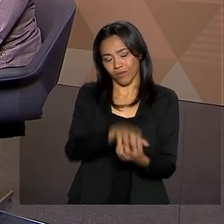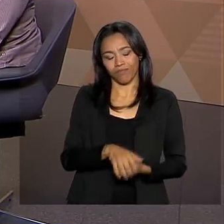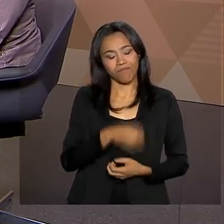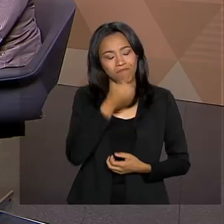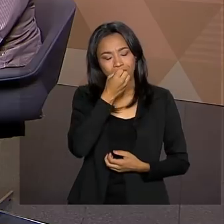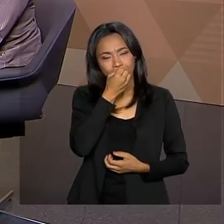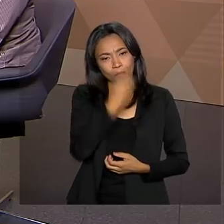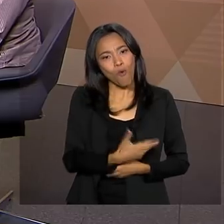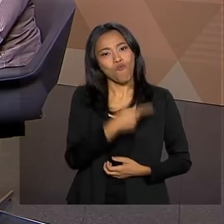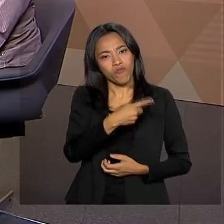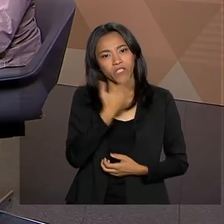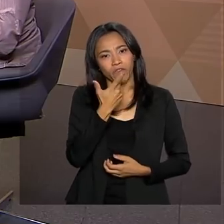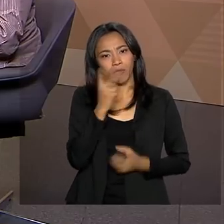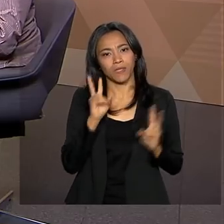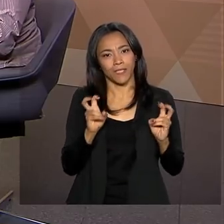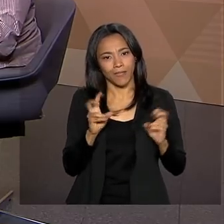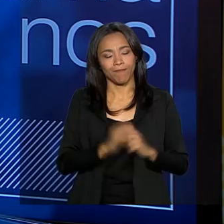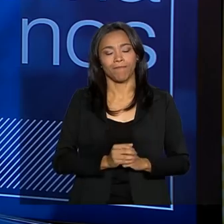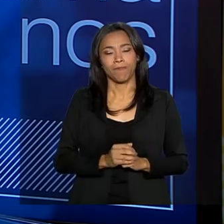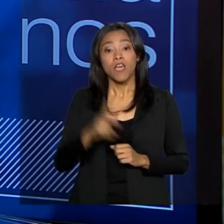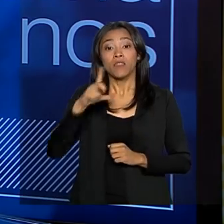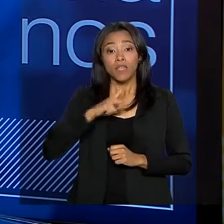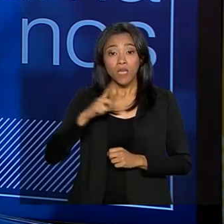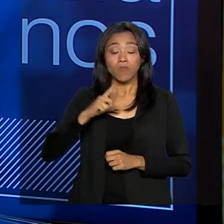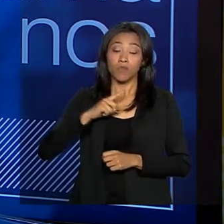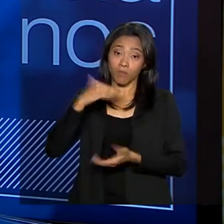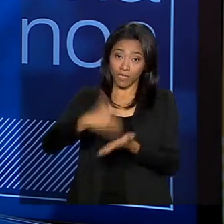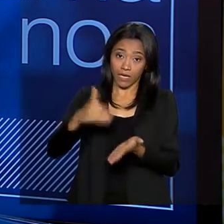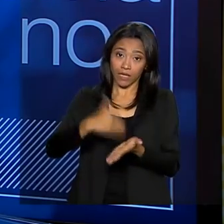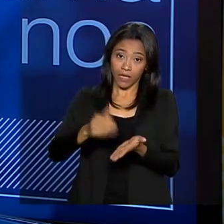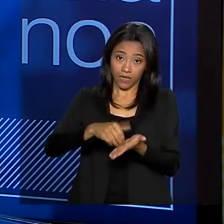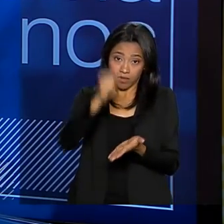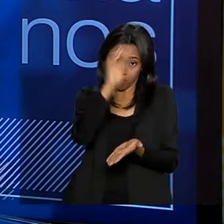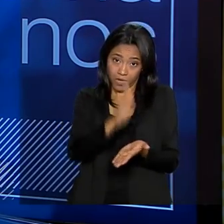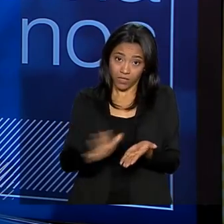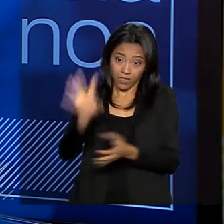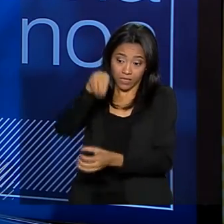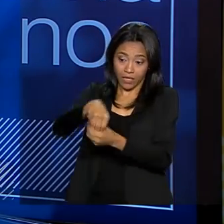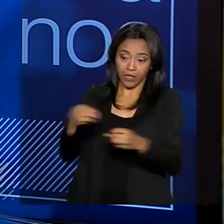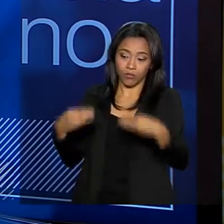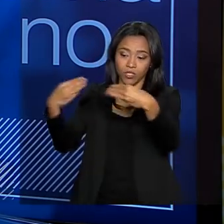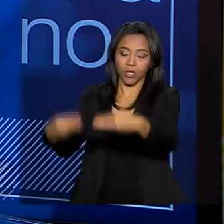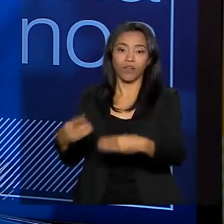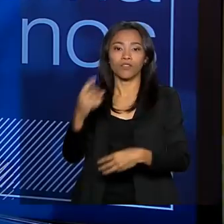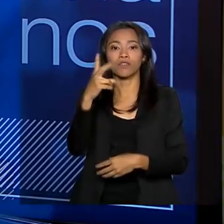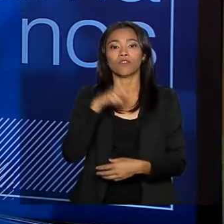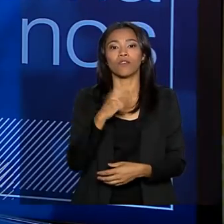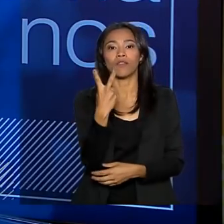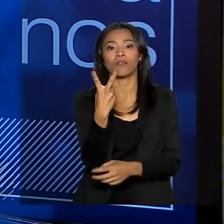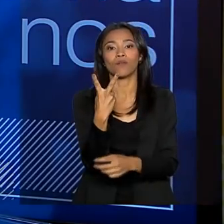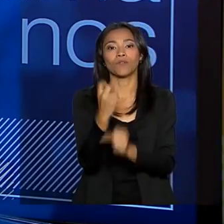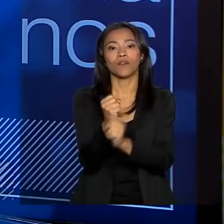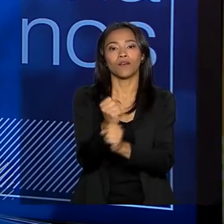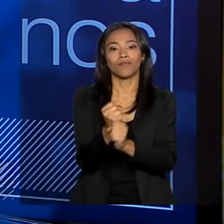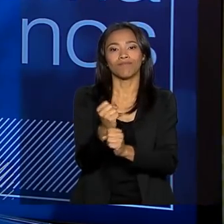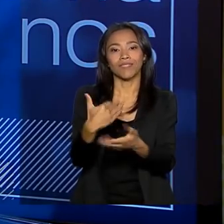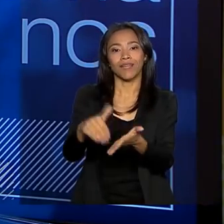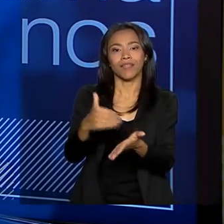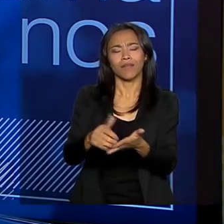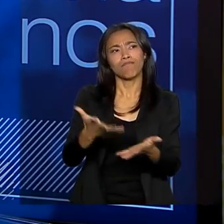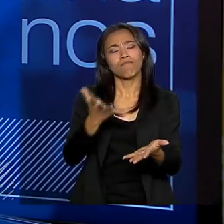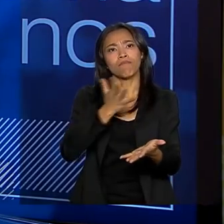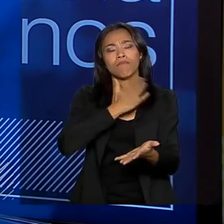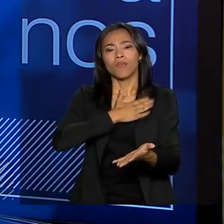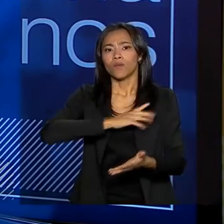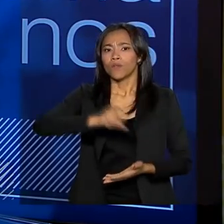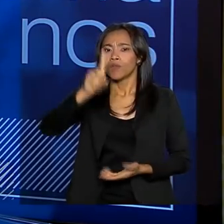sobre isso. Nós temos uma Secretaria Nacional dos Direitos da Pessoa Idosa. Essa secretaria só tem dois anos. Meu Deus, por